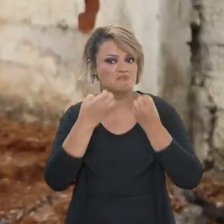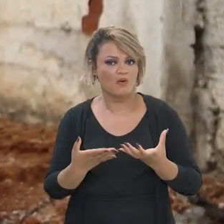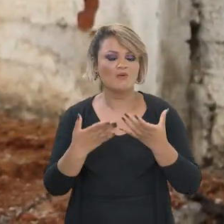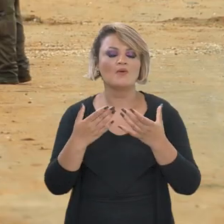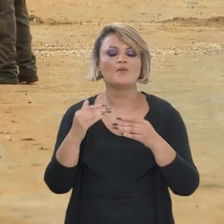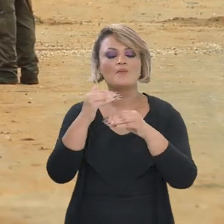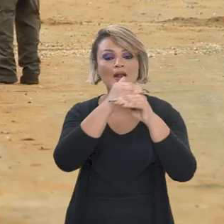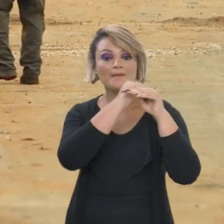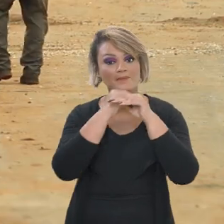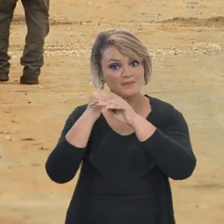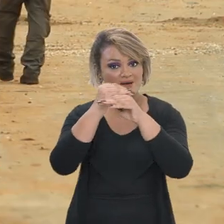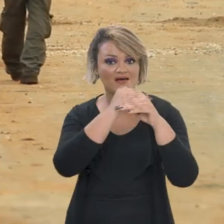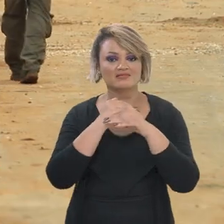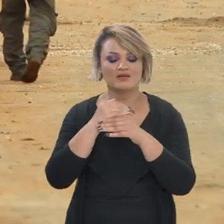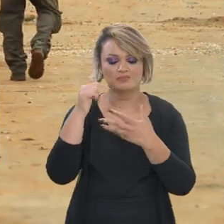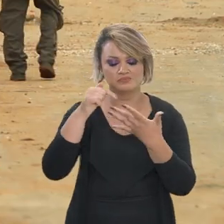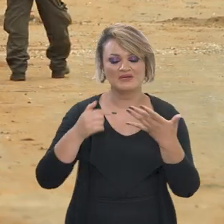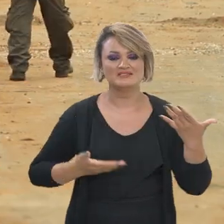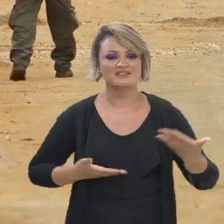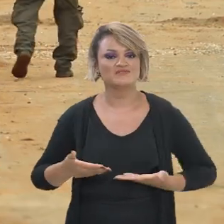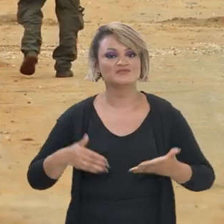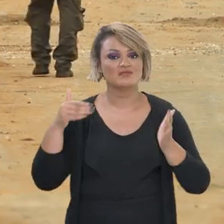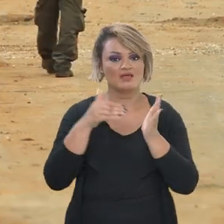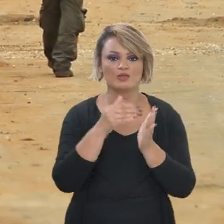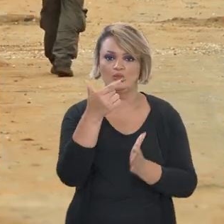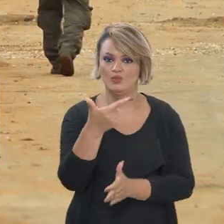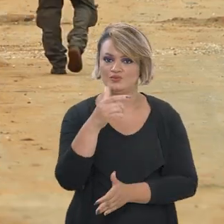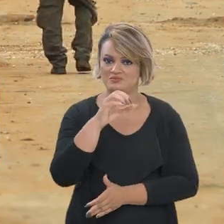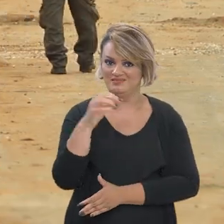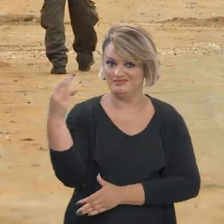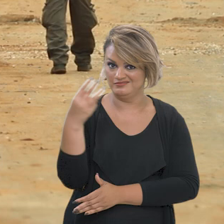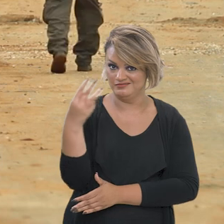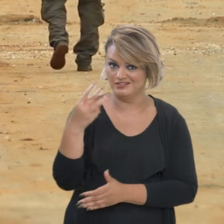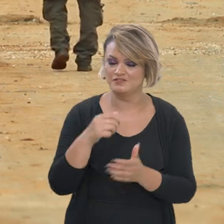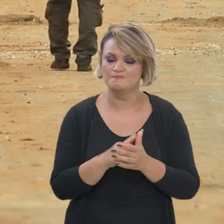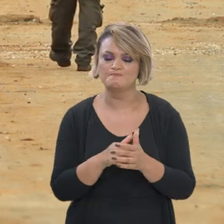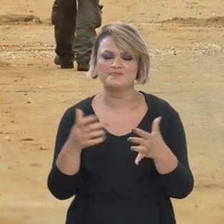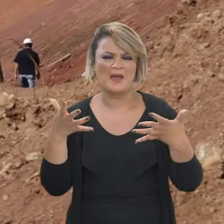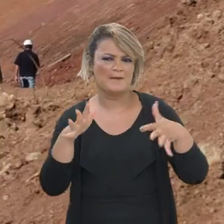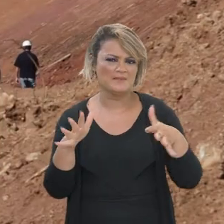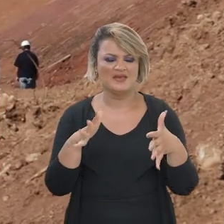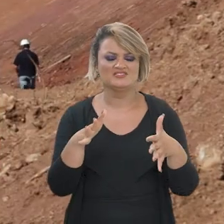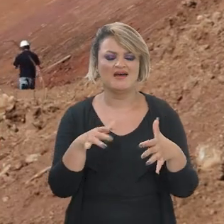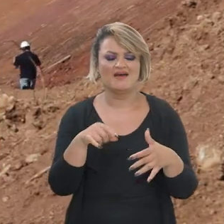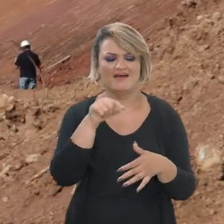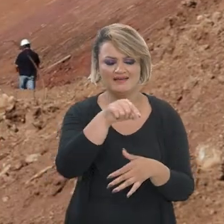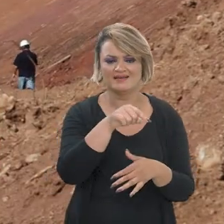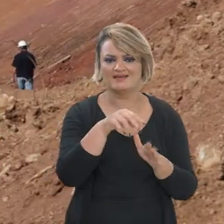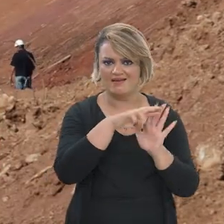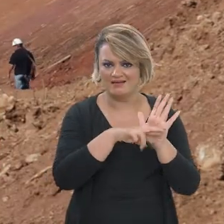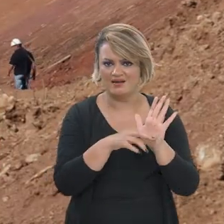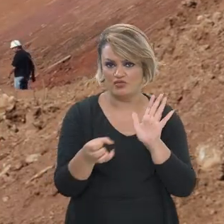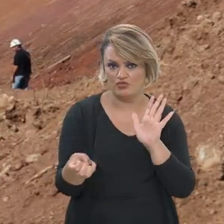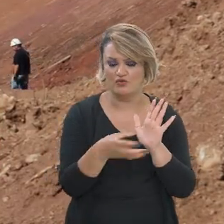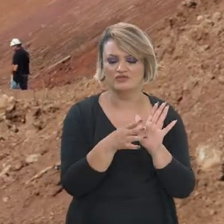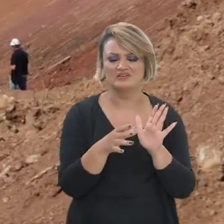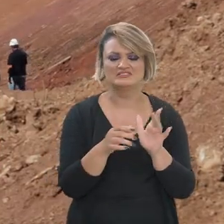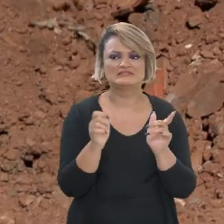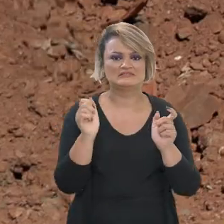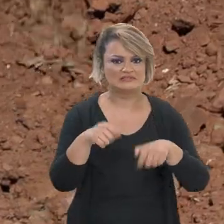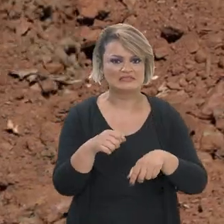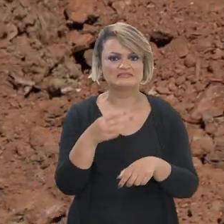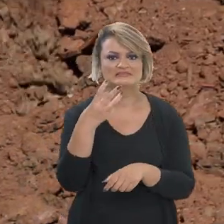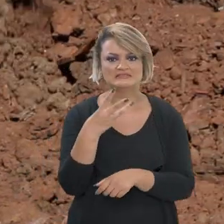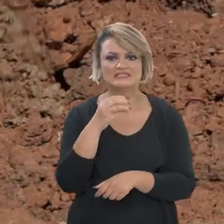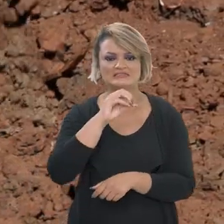necessárias para a universalização dos serviços até 2033. A estimativa é de que as novas regras